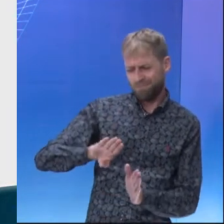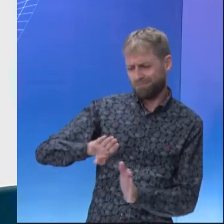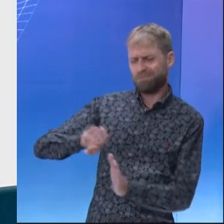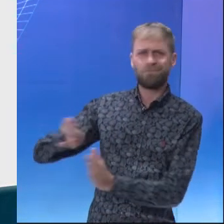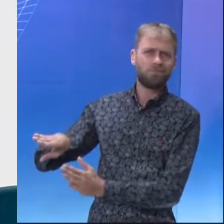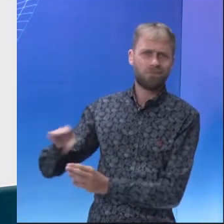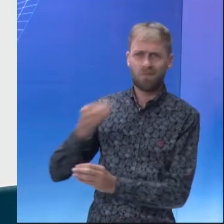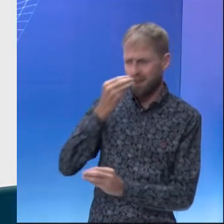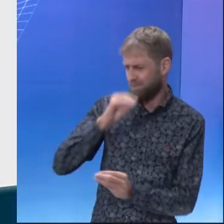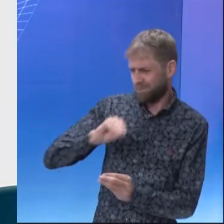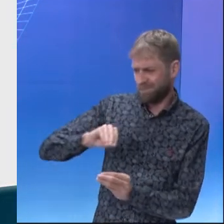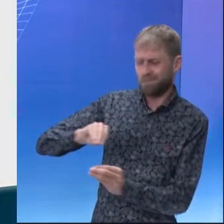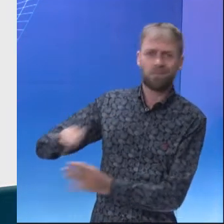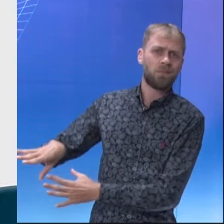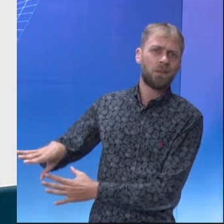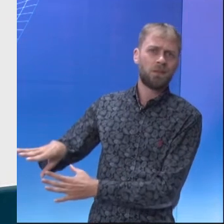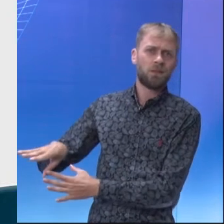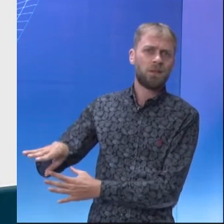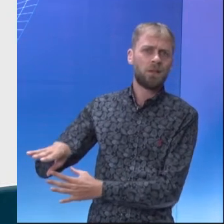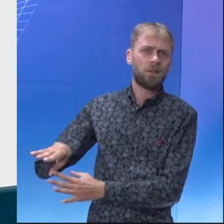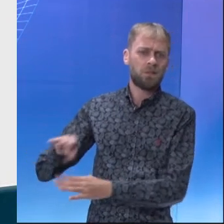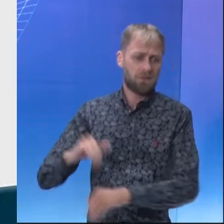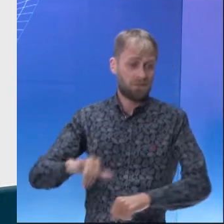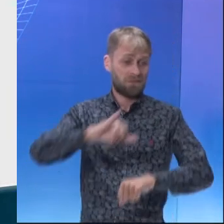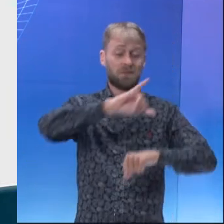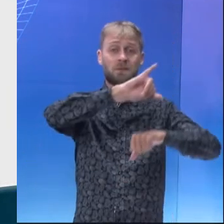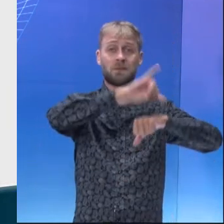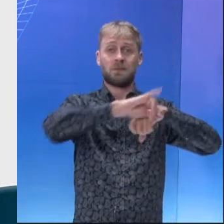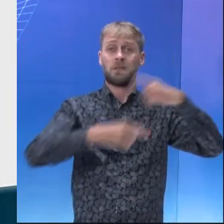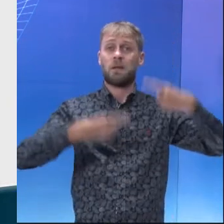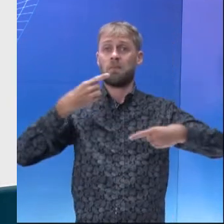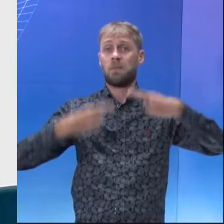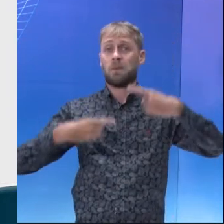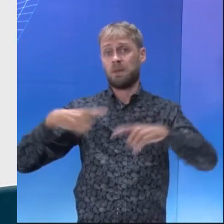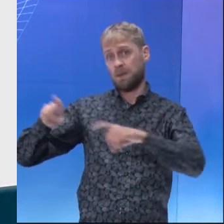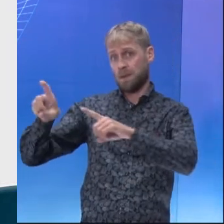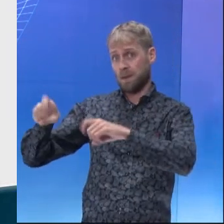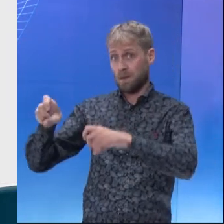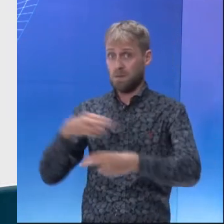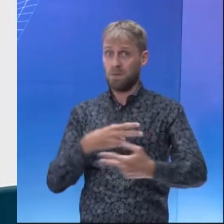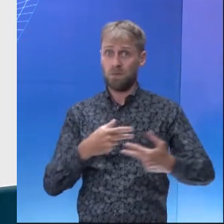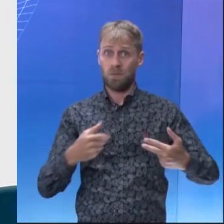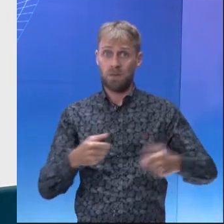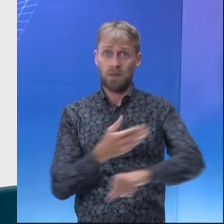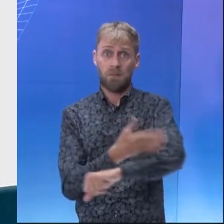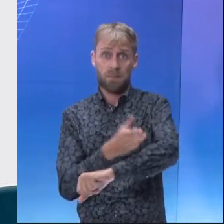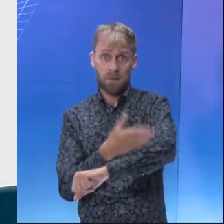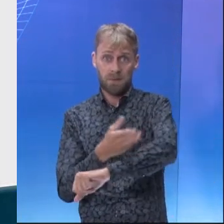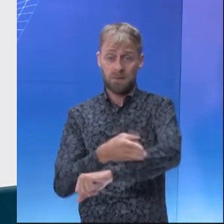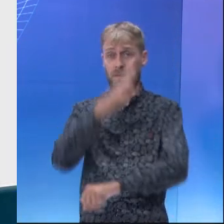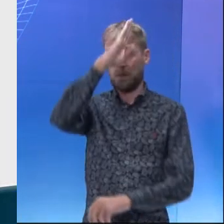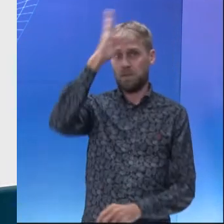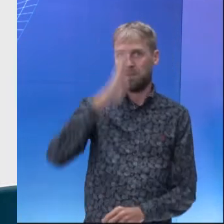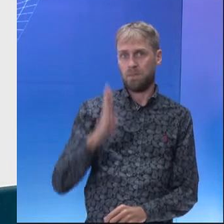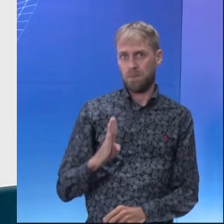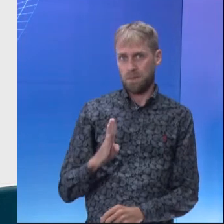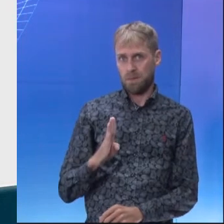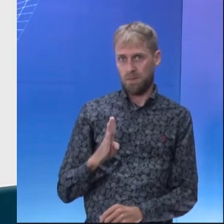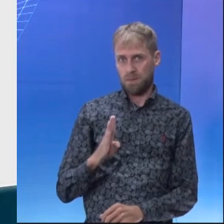marginalizado na agenda de prioridade da política agrícola praticada no país.